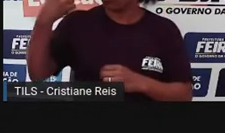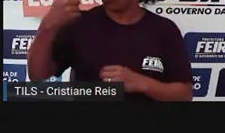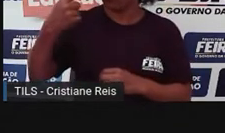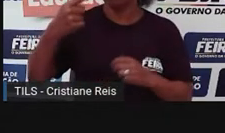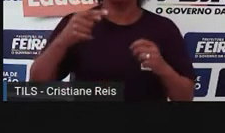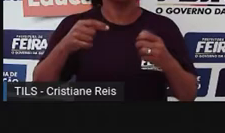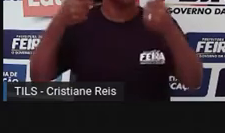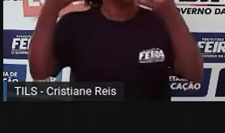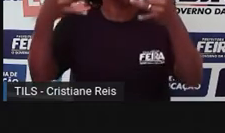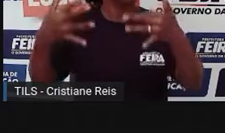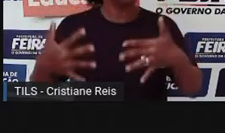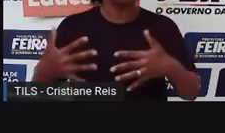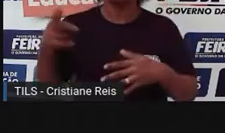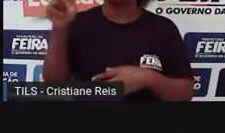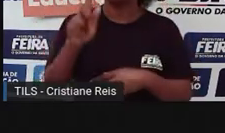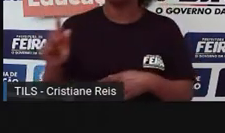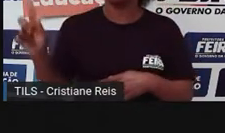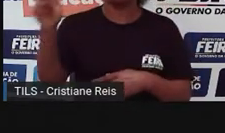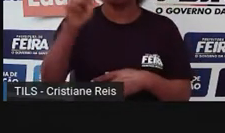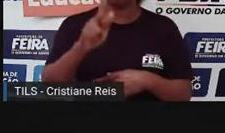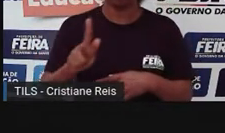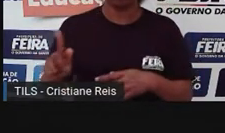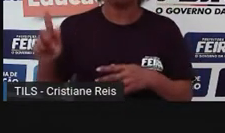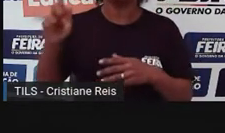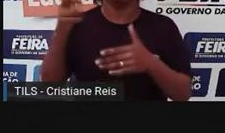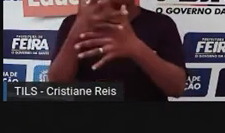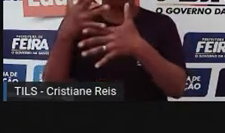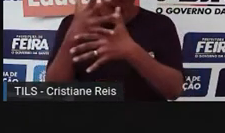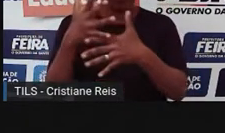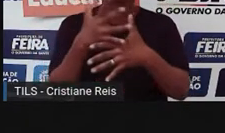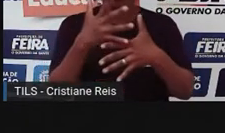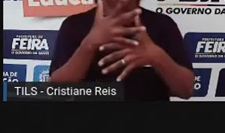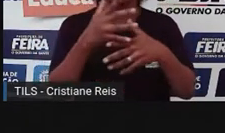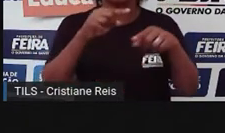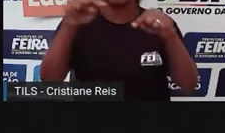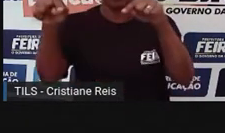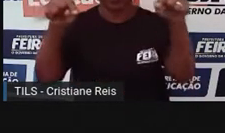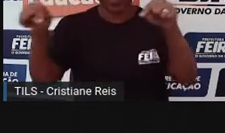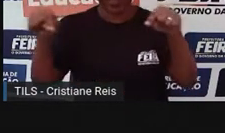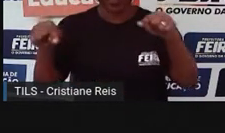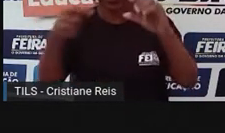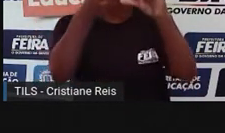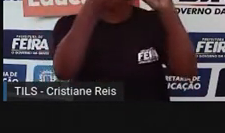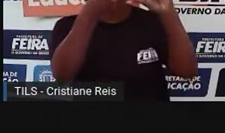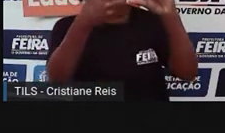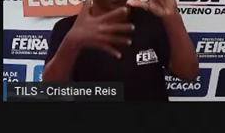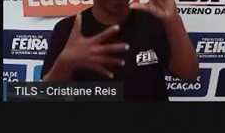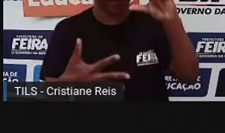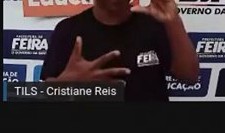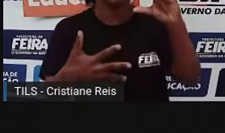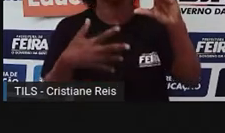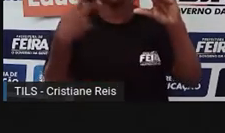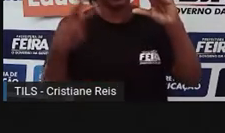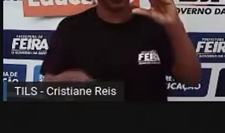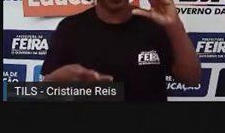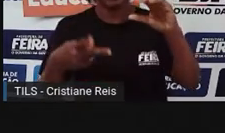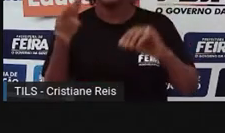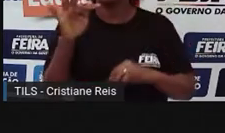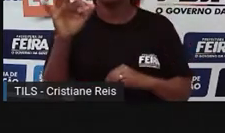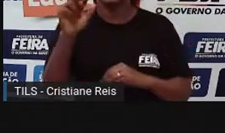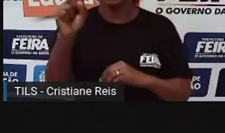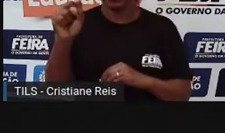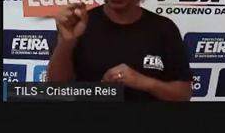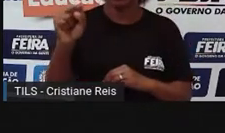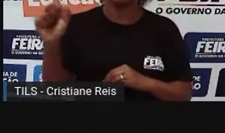né? Da cidade, aí citamos várias características, inclusive até também falamos um pouquinho do espaço geográfico, né? Então, nós